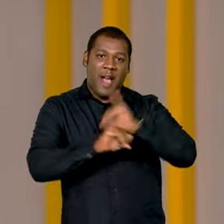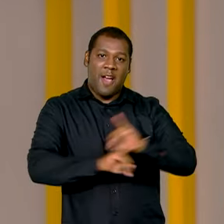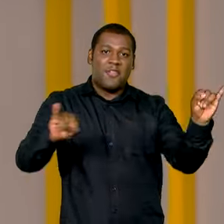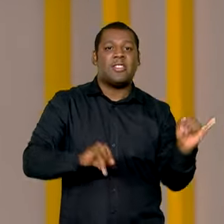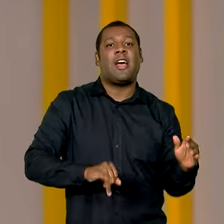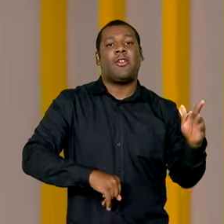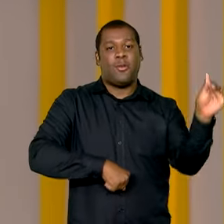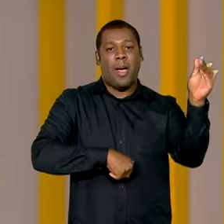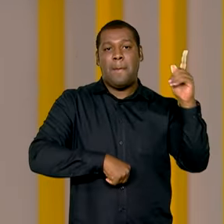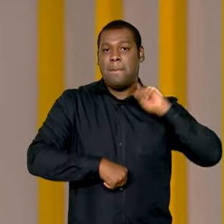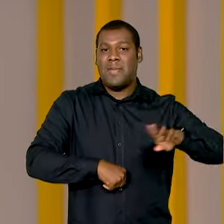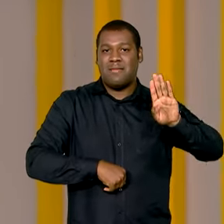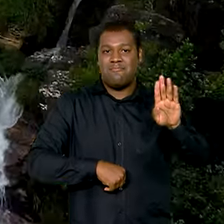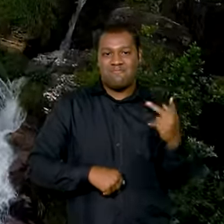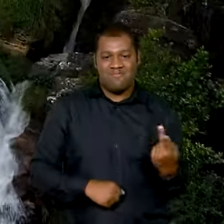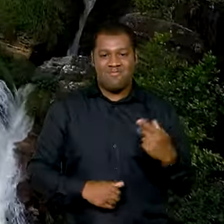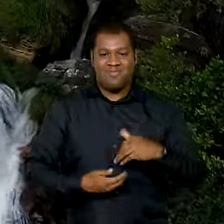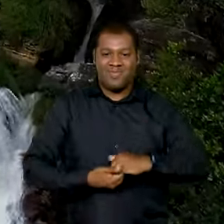capital Belo Horizonte.